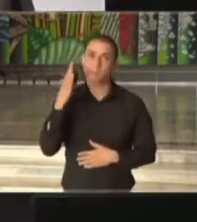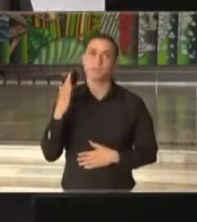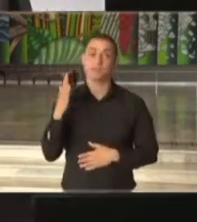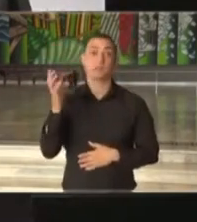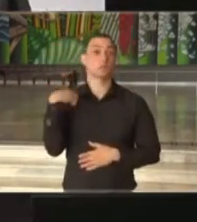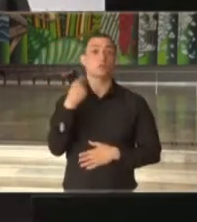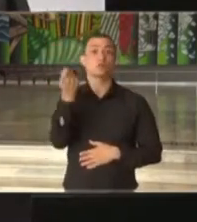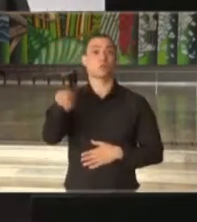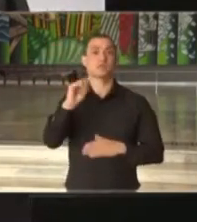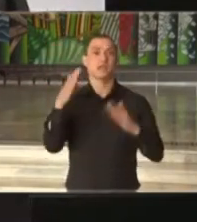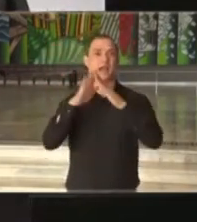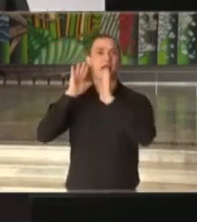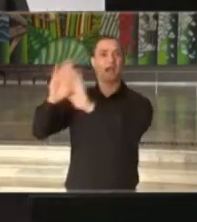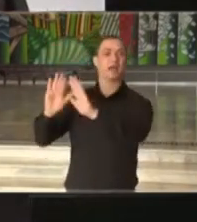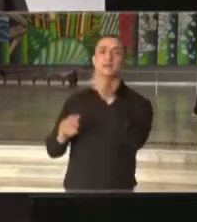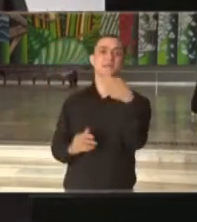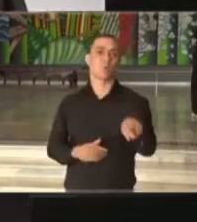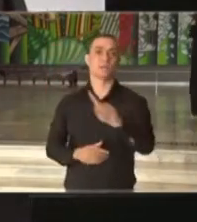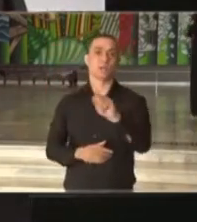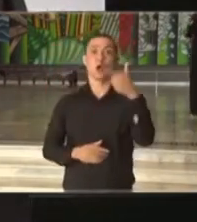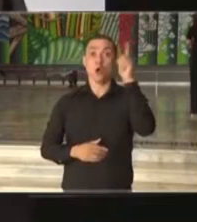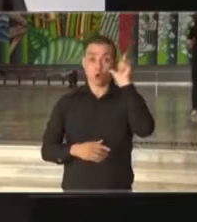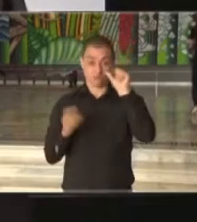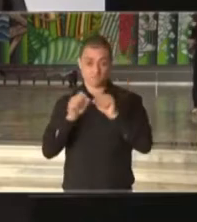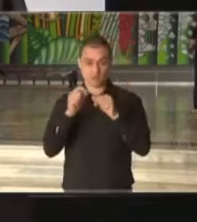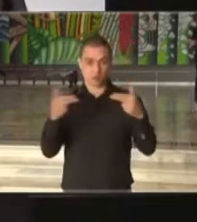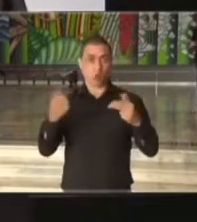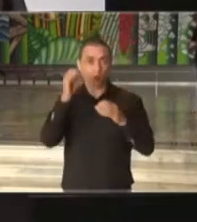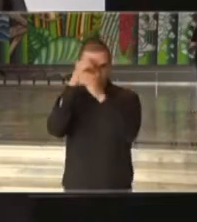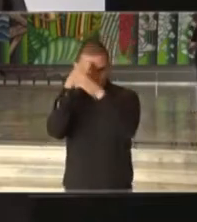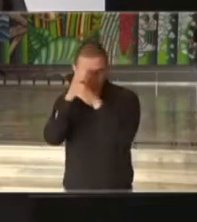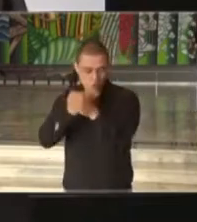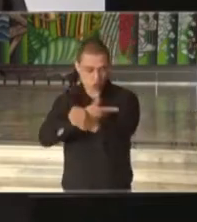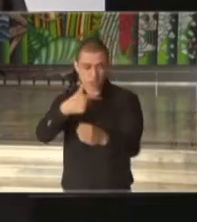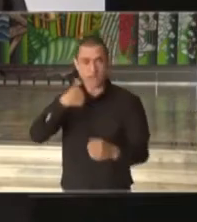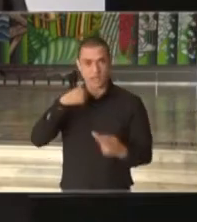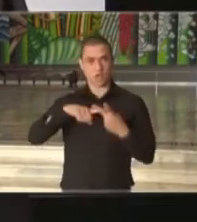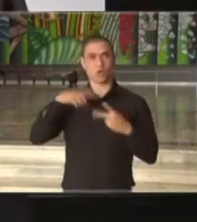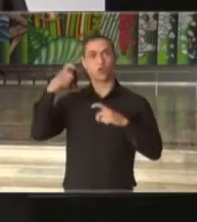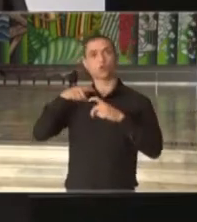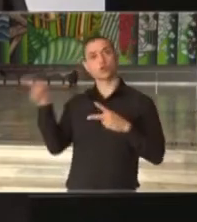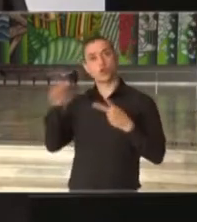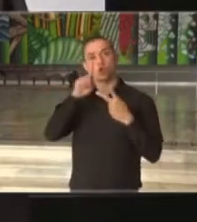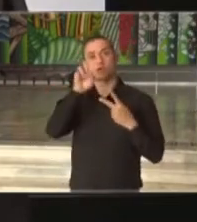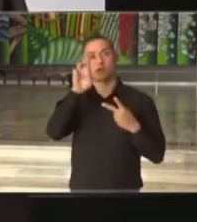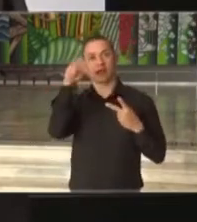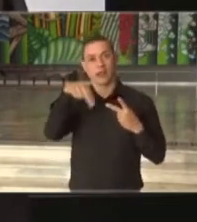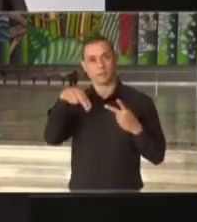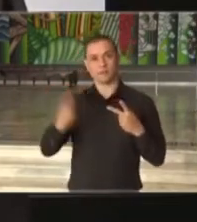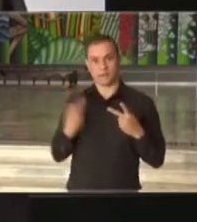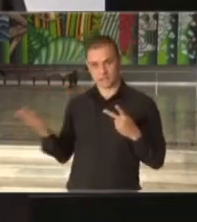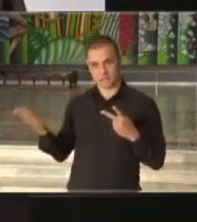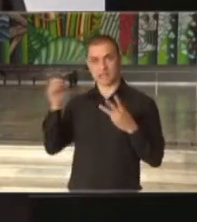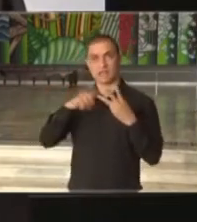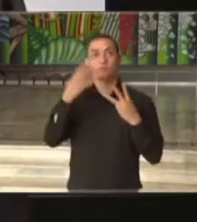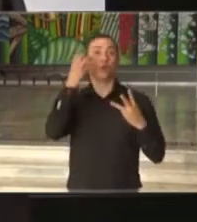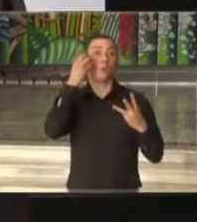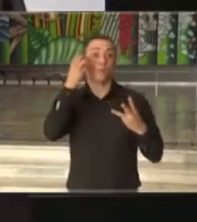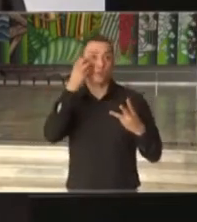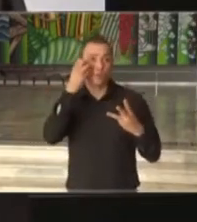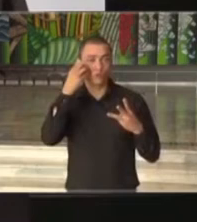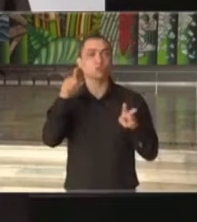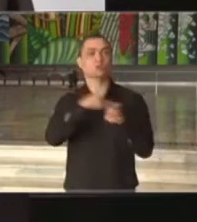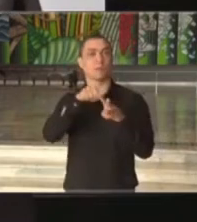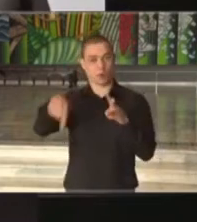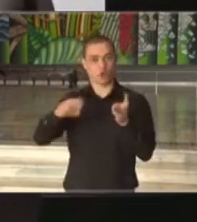necessidade de quarentena. Fizemos o que tínhamos que fazer, o teste. Eu, o doutor Guerman que aqui está, Bruno Covas que